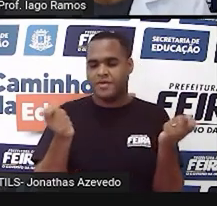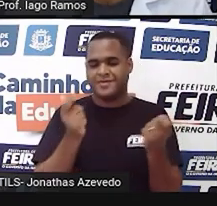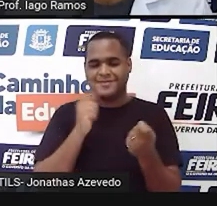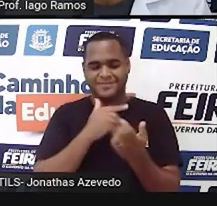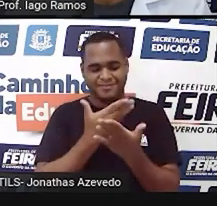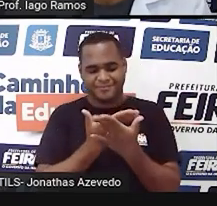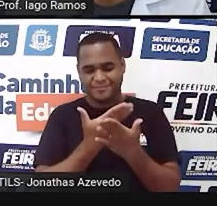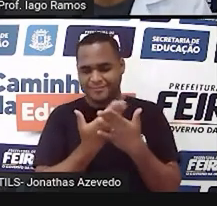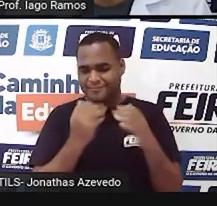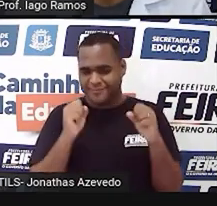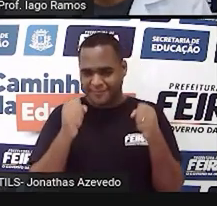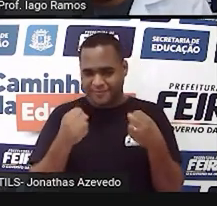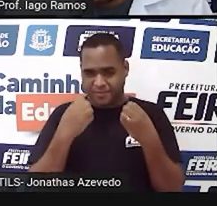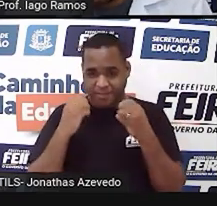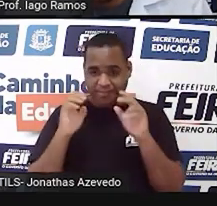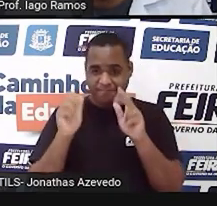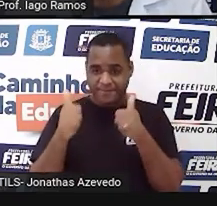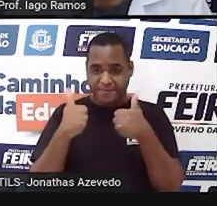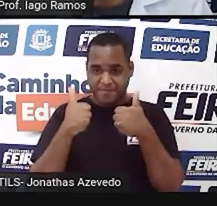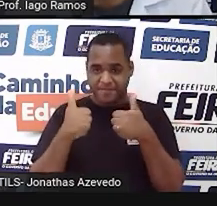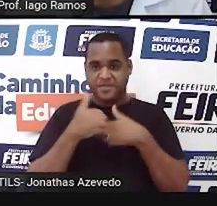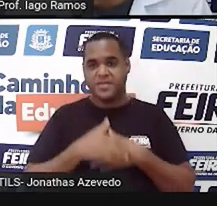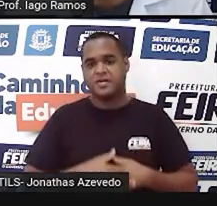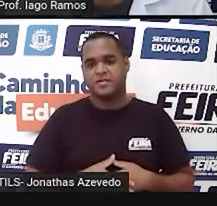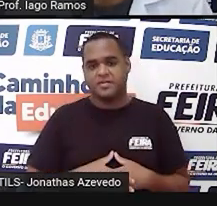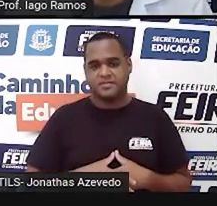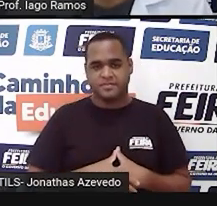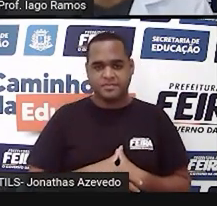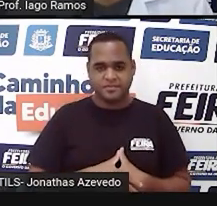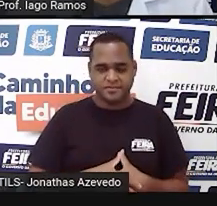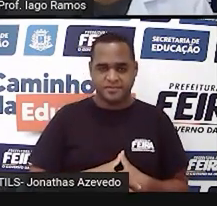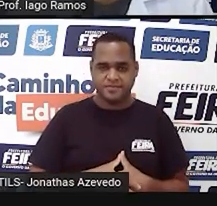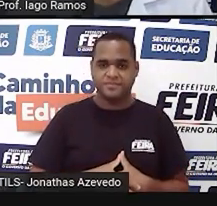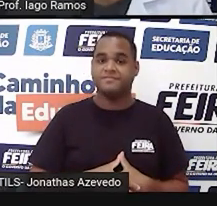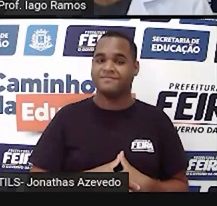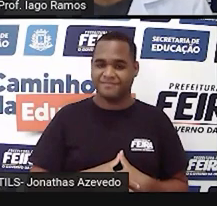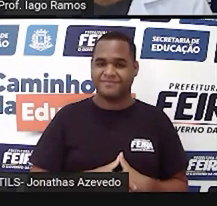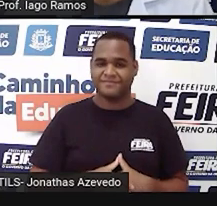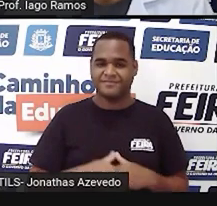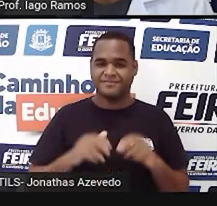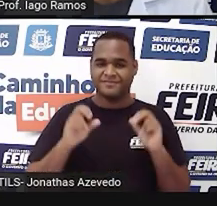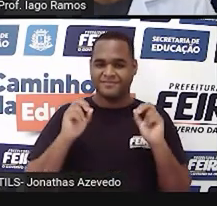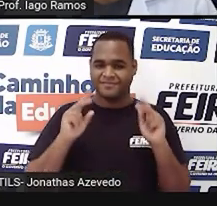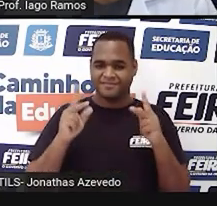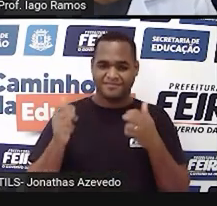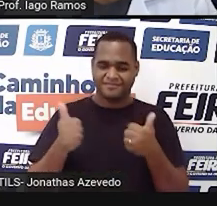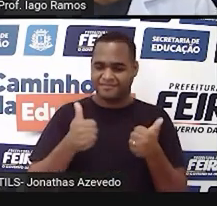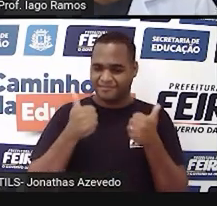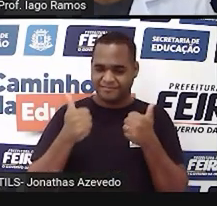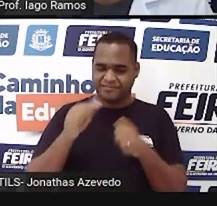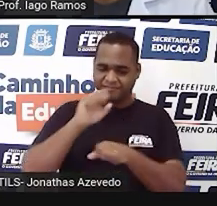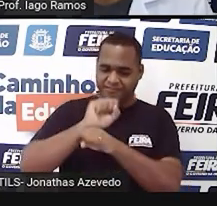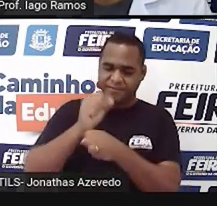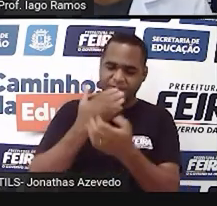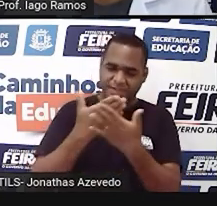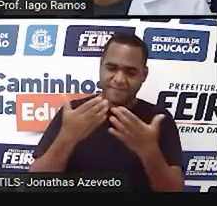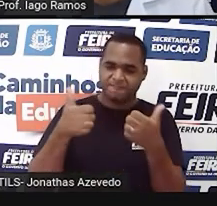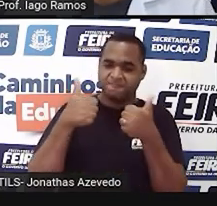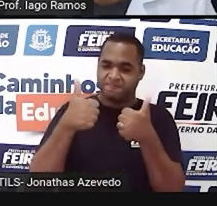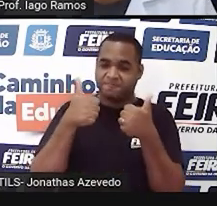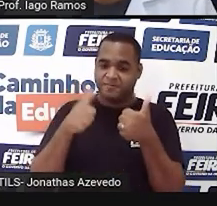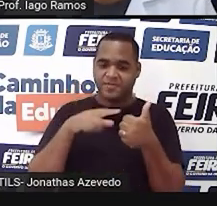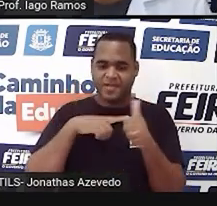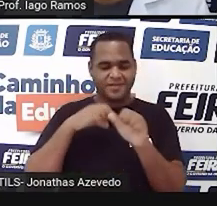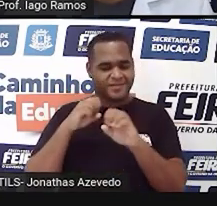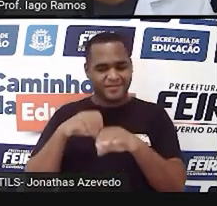estudar. Beleza? Bom, então, é isso aí, eu espero que você tenha curtido essa aula,